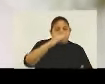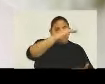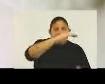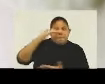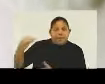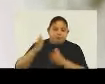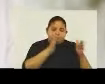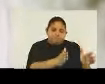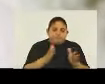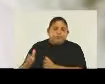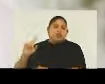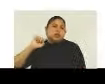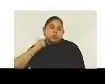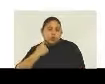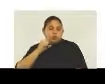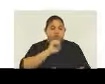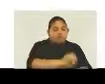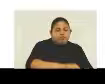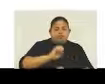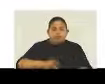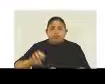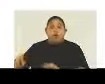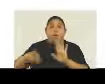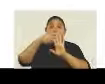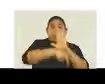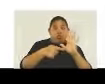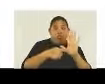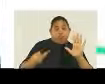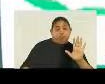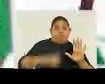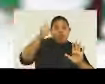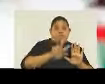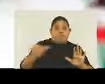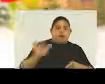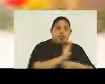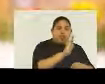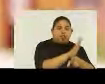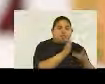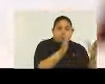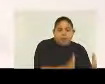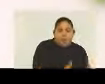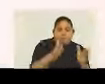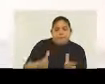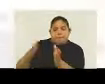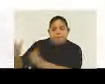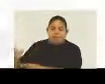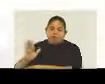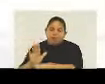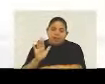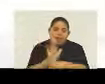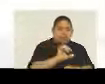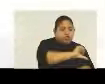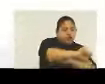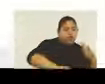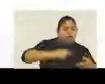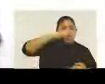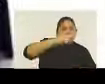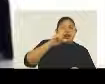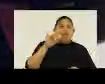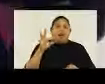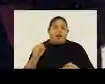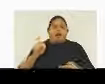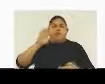lixo que produzimos. É pouco. O projeto Recicla e Ganha funcionará com máquinas em pontos estratégicos. Para você trocar